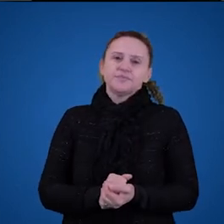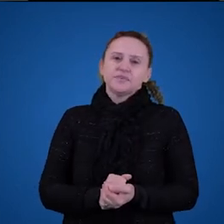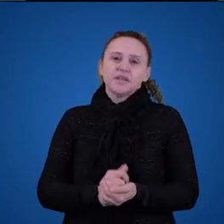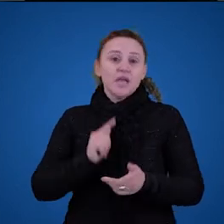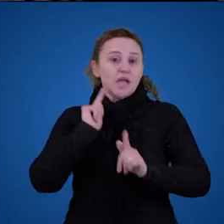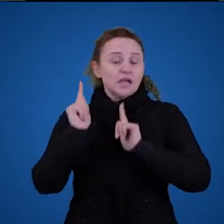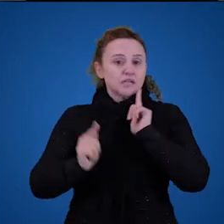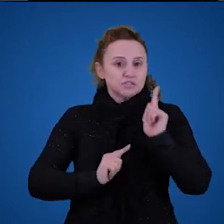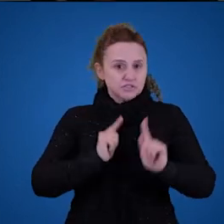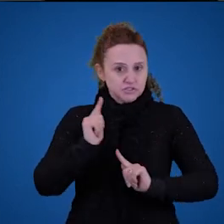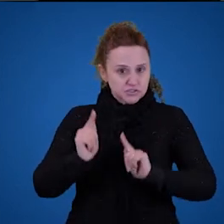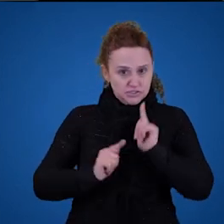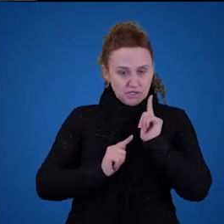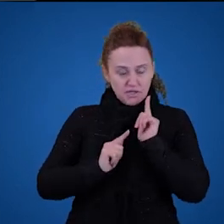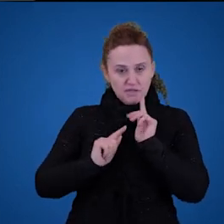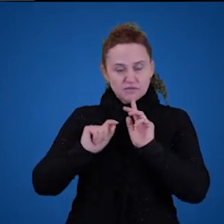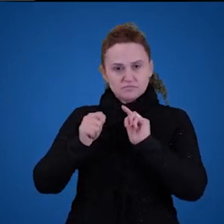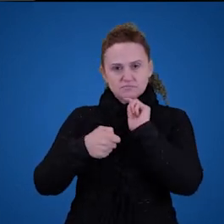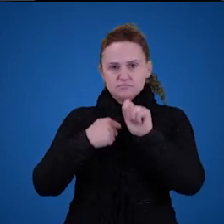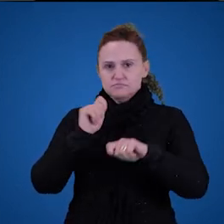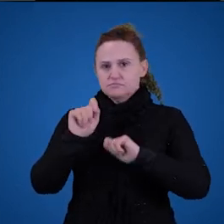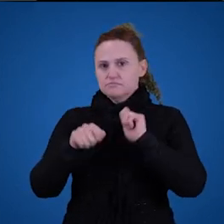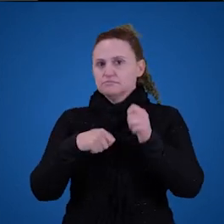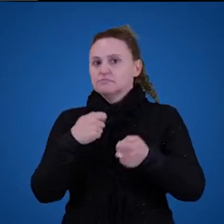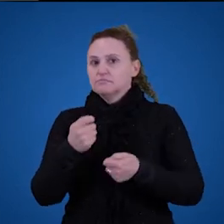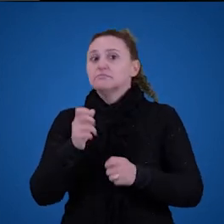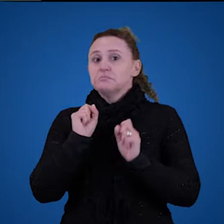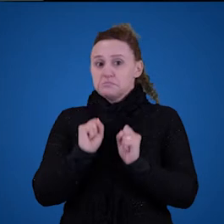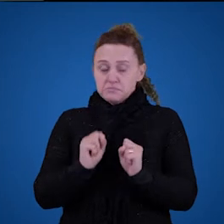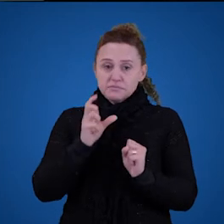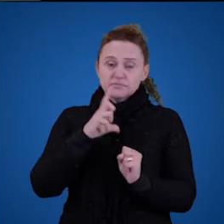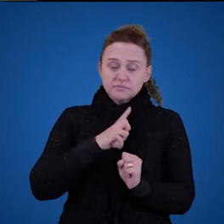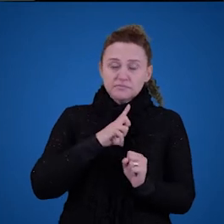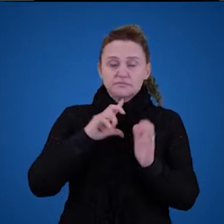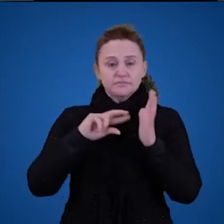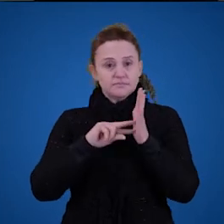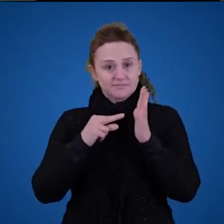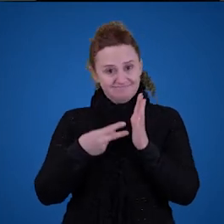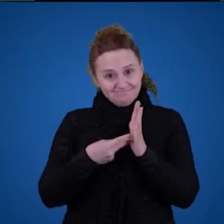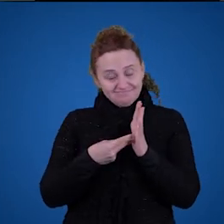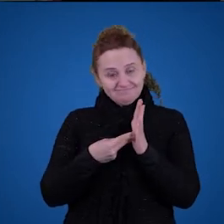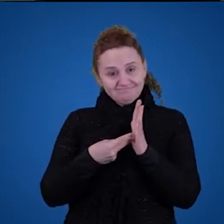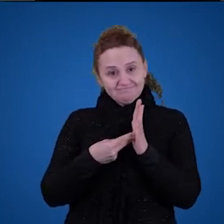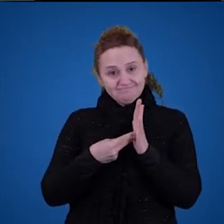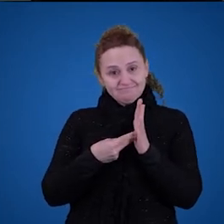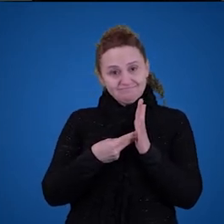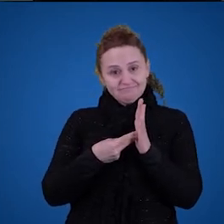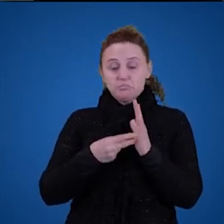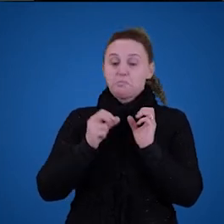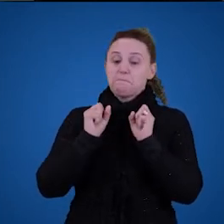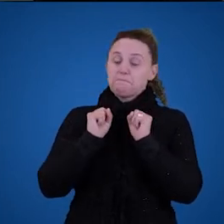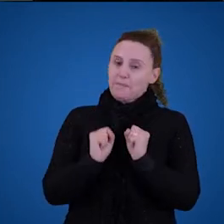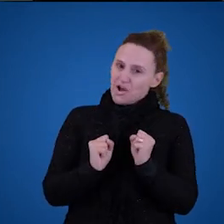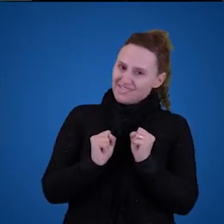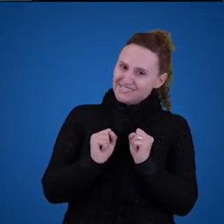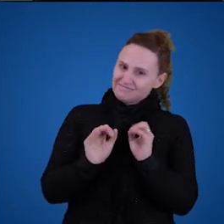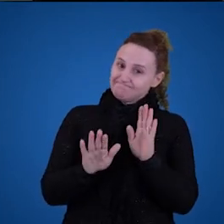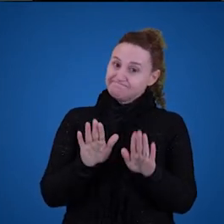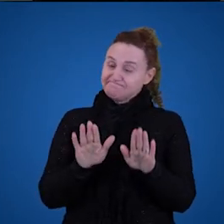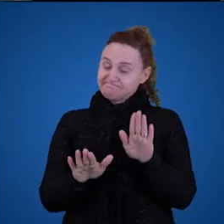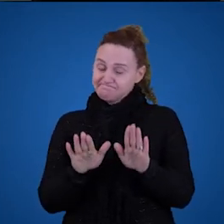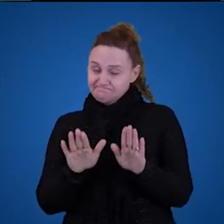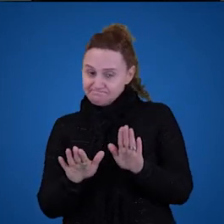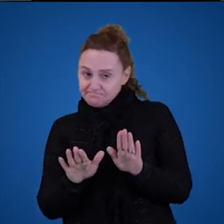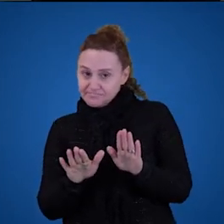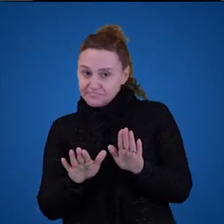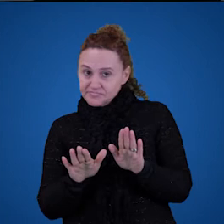som, gestos, escritas, símbolos e por aí vai, pode ter significado. Pode. Lembre-se que nem toda linguagem